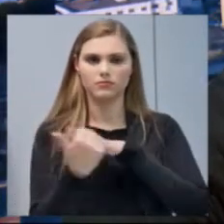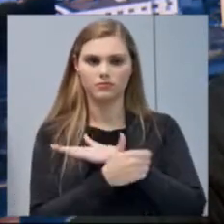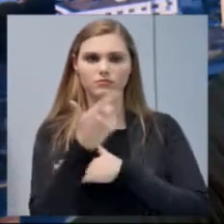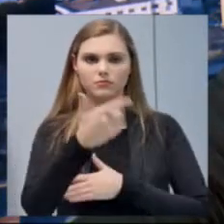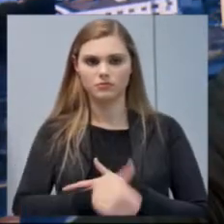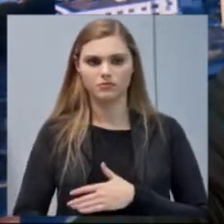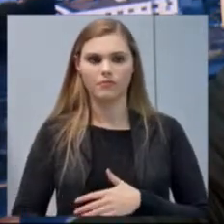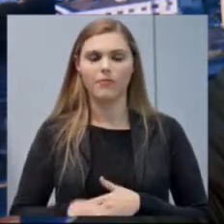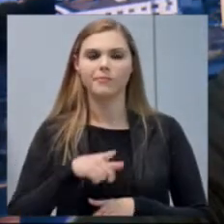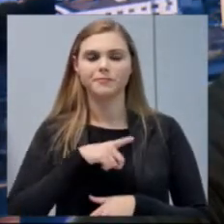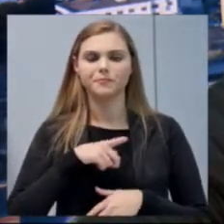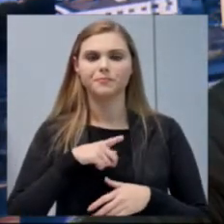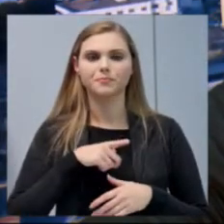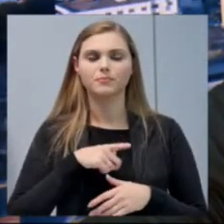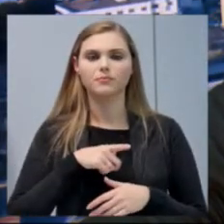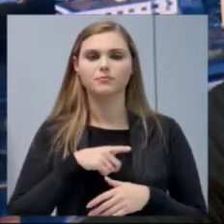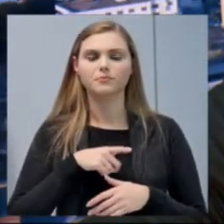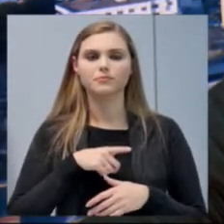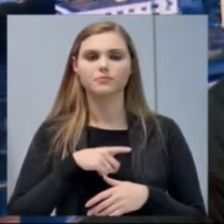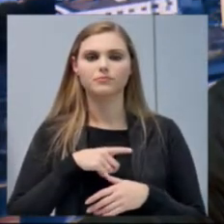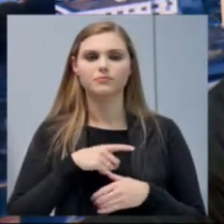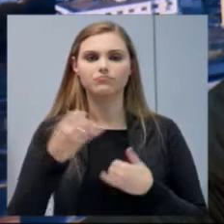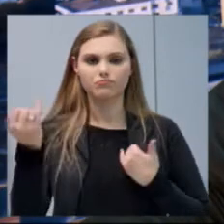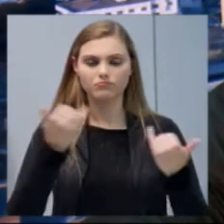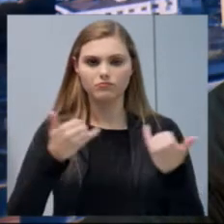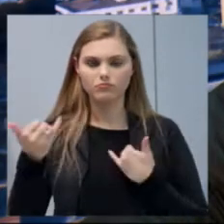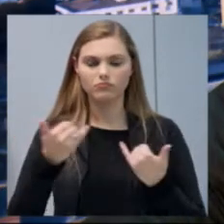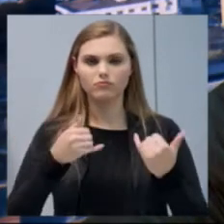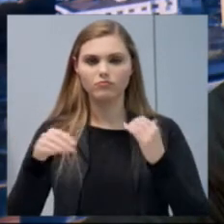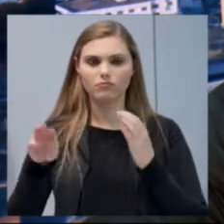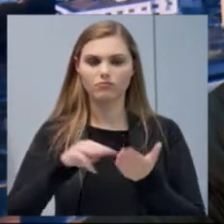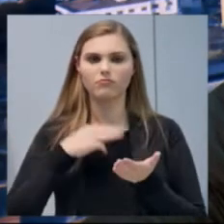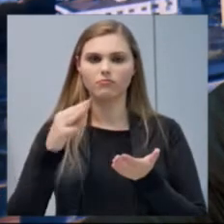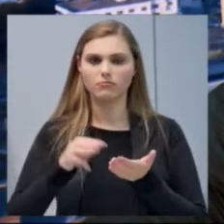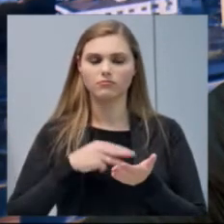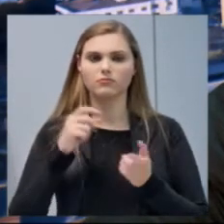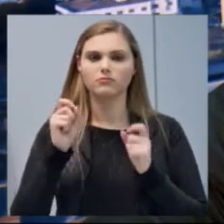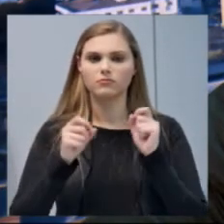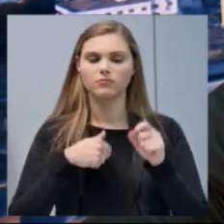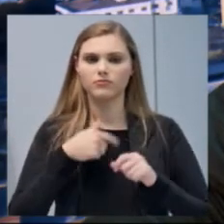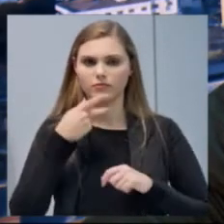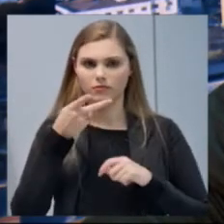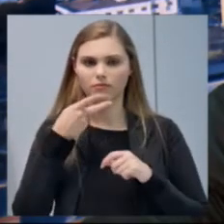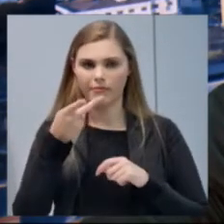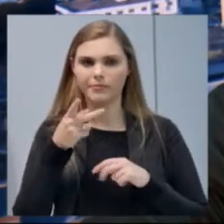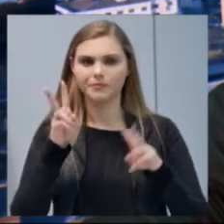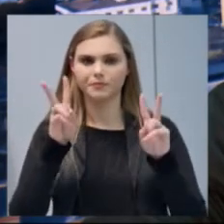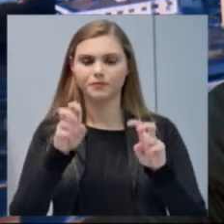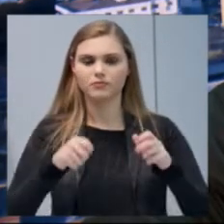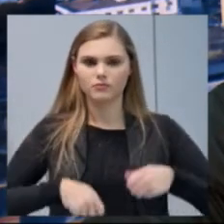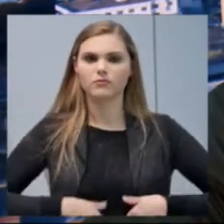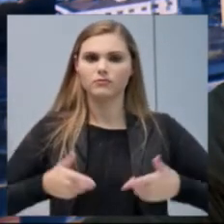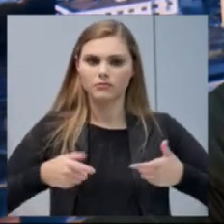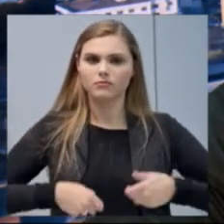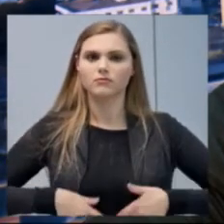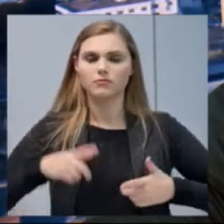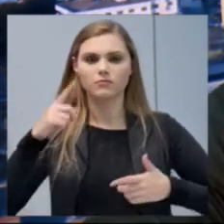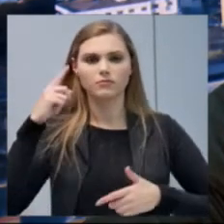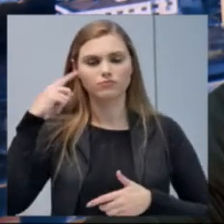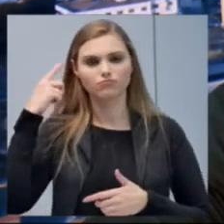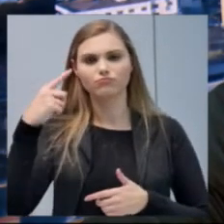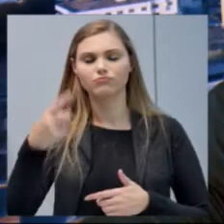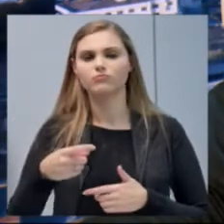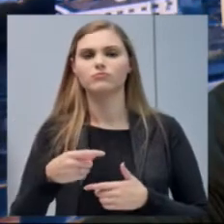tenho recebido aí, desde que me manifestei aqui com relação aos gastos das diárias desta